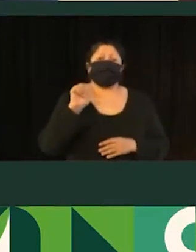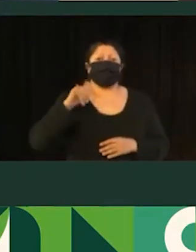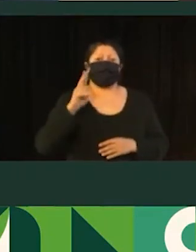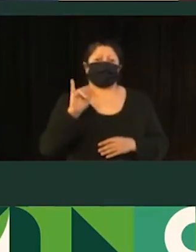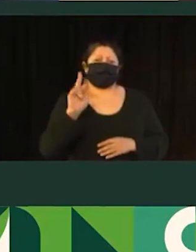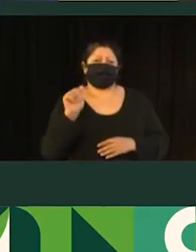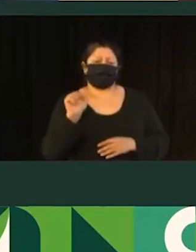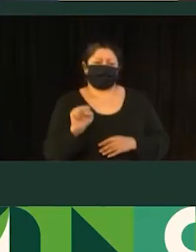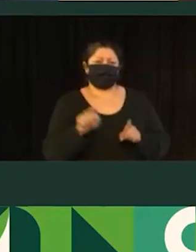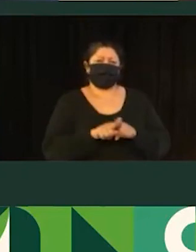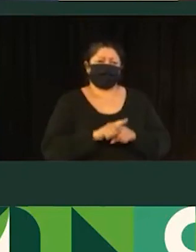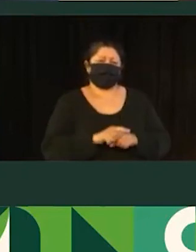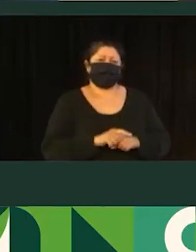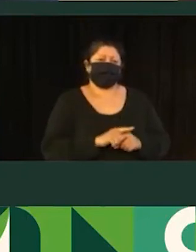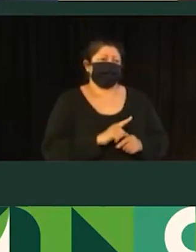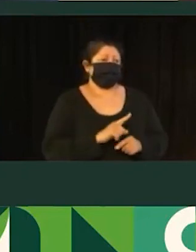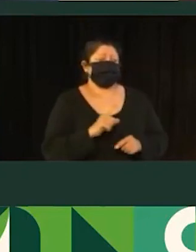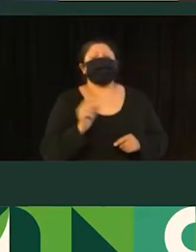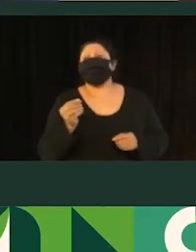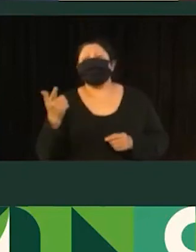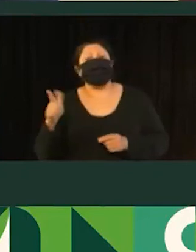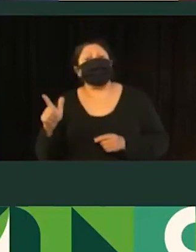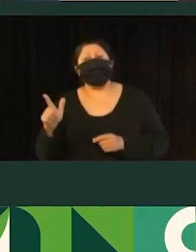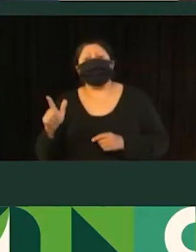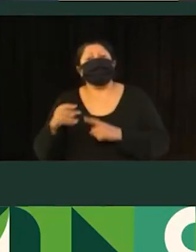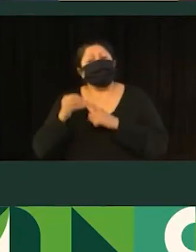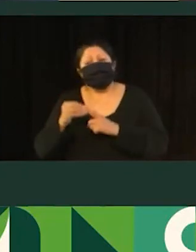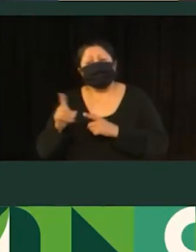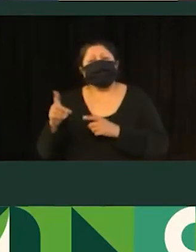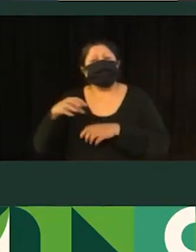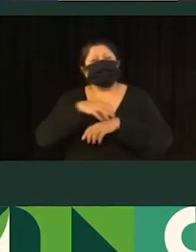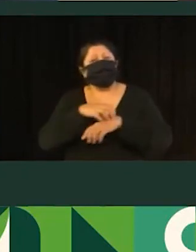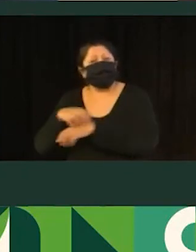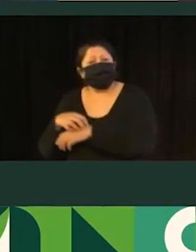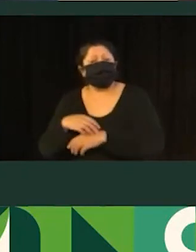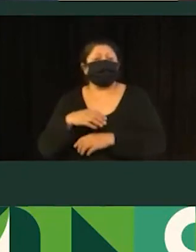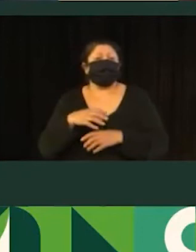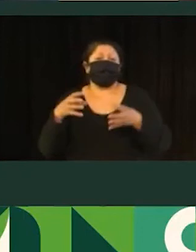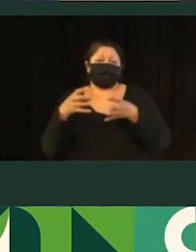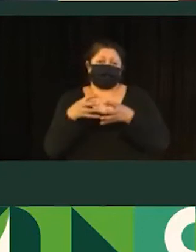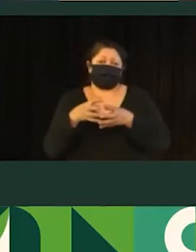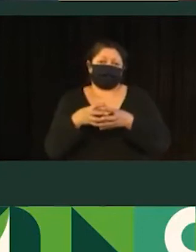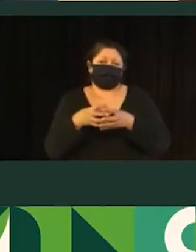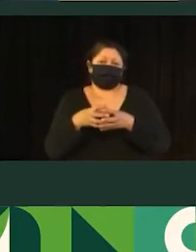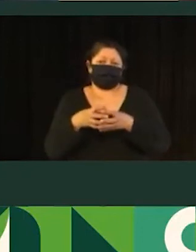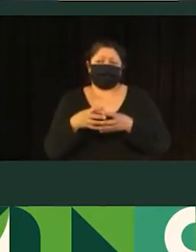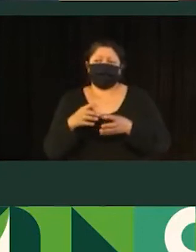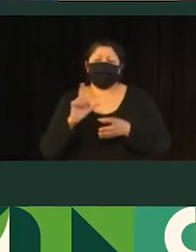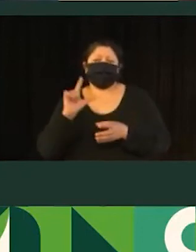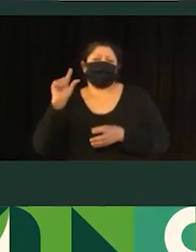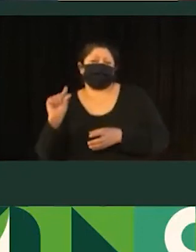Então, aqui, o em tráfego misto, que seriam as principais rotas de transporte coletivo, mas que ainda operariam em tráfego misto.